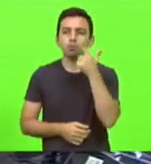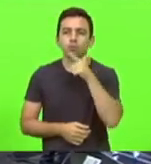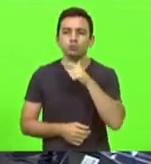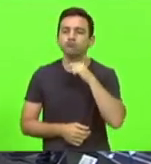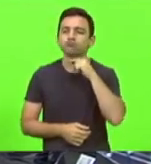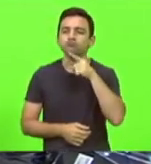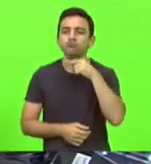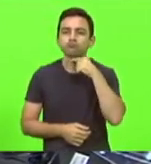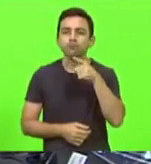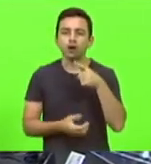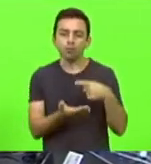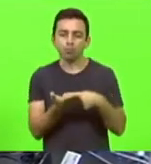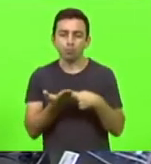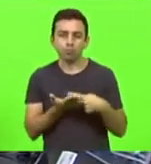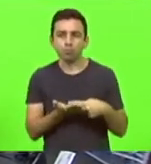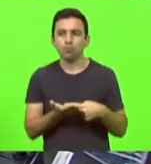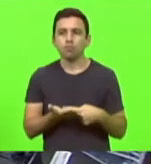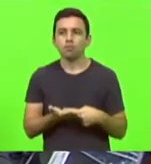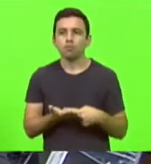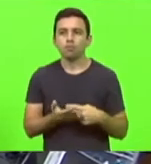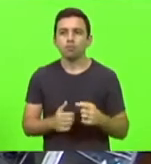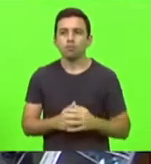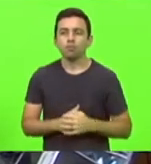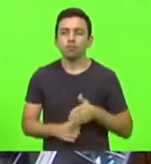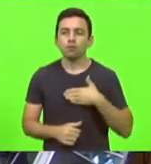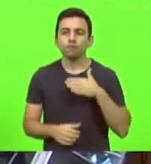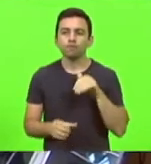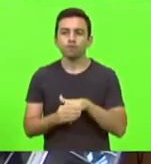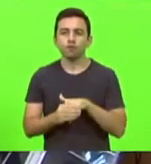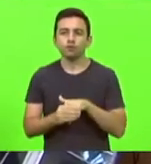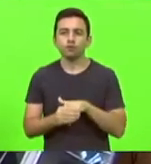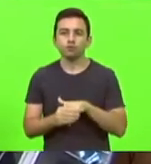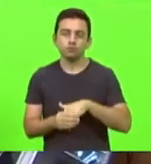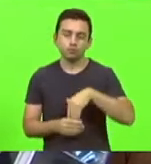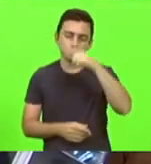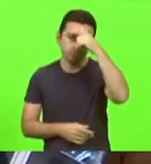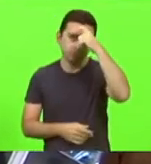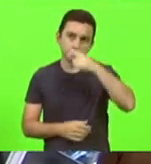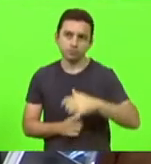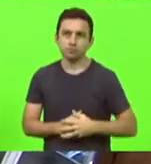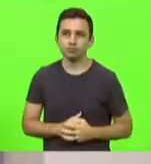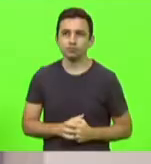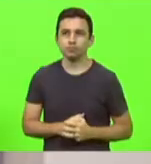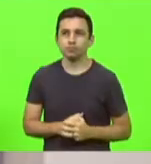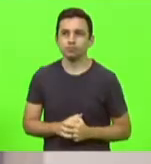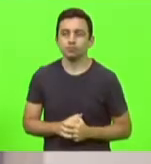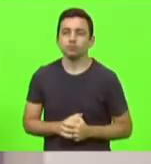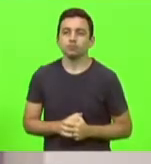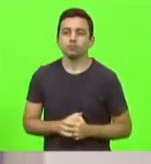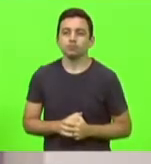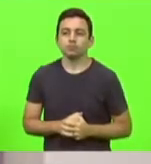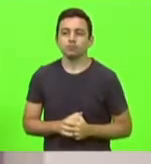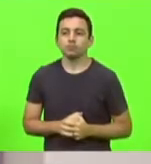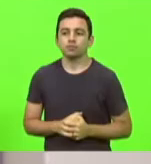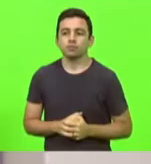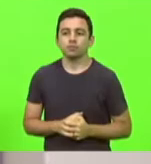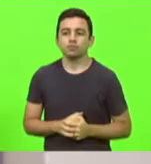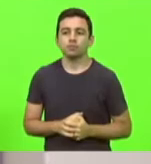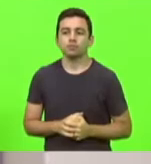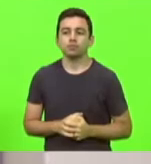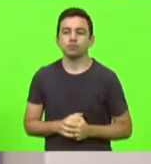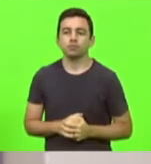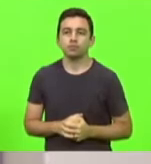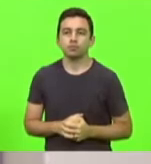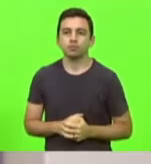casa de acordos. O meu voto é Maurício Scudillac. Obrigado, deputada. Deputado